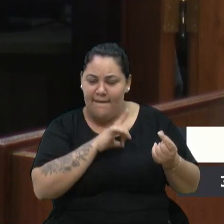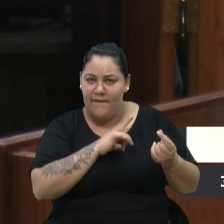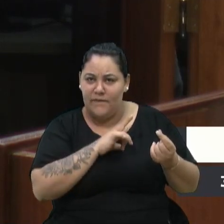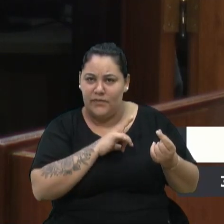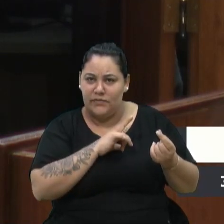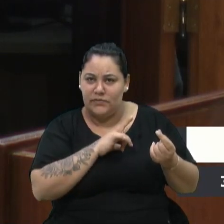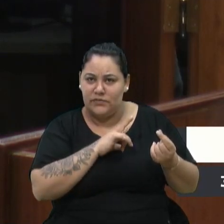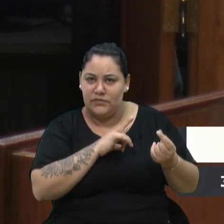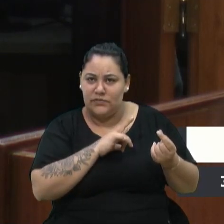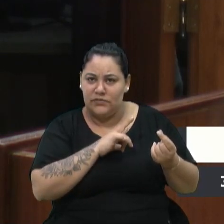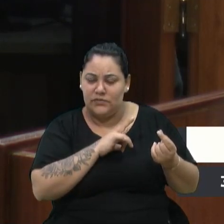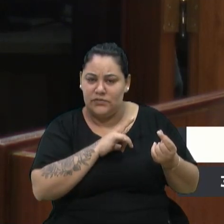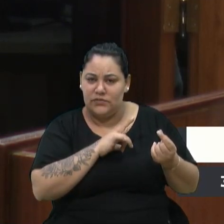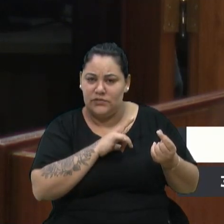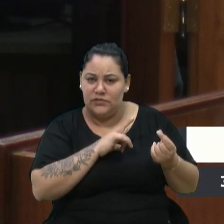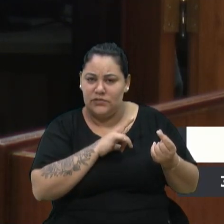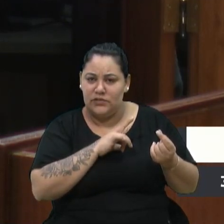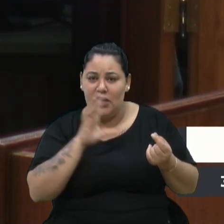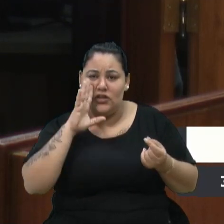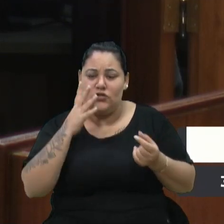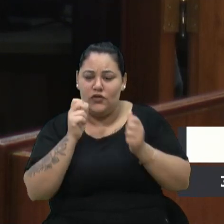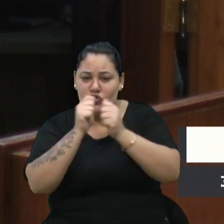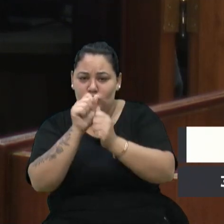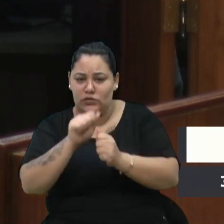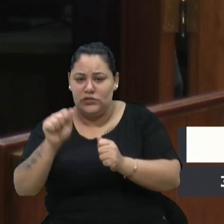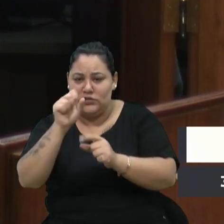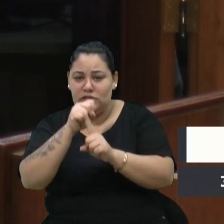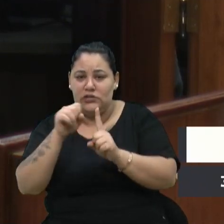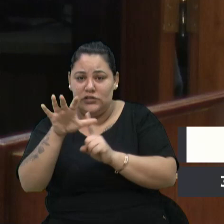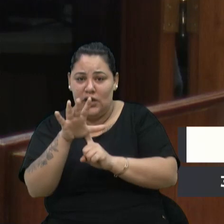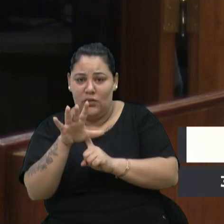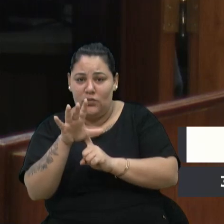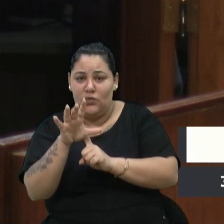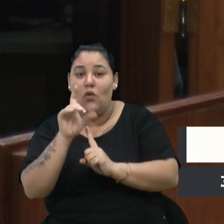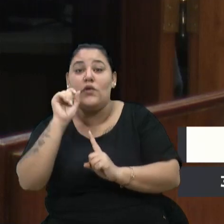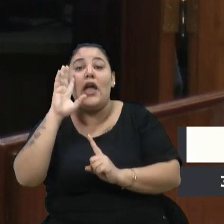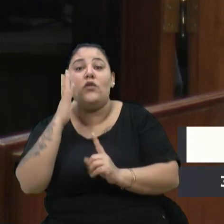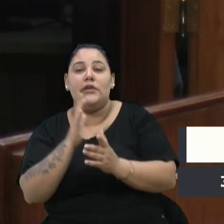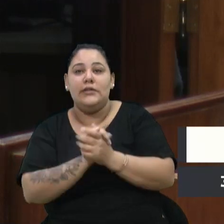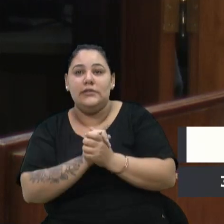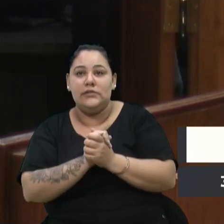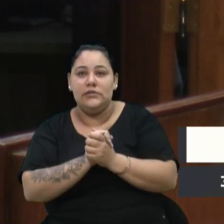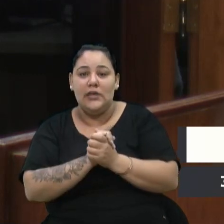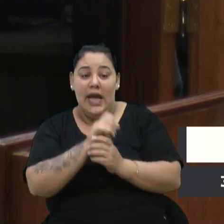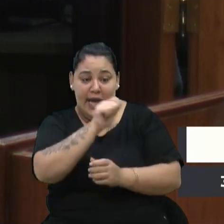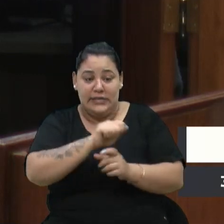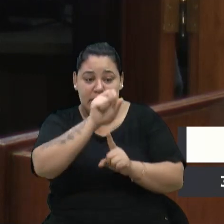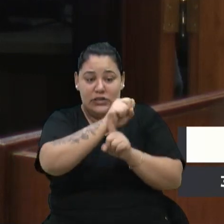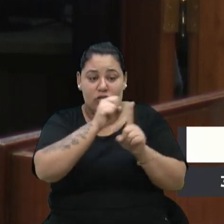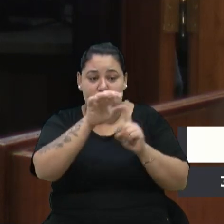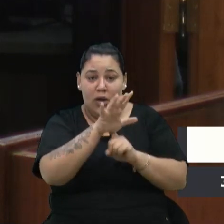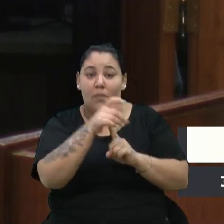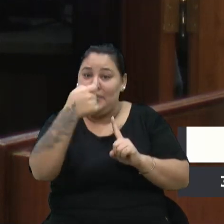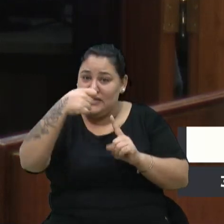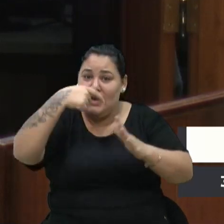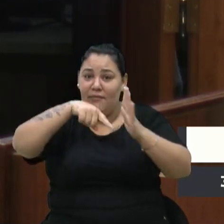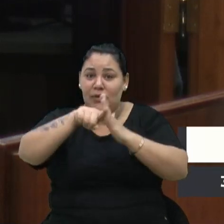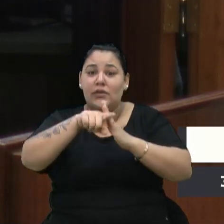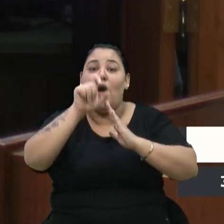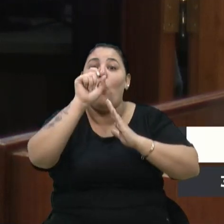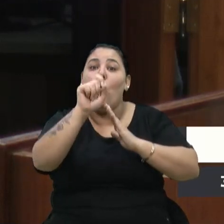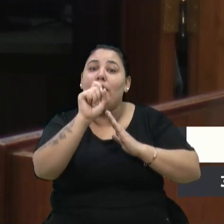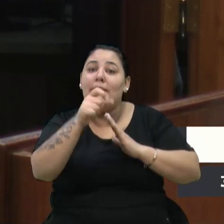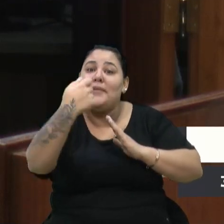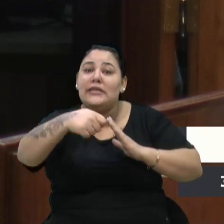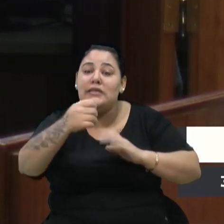para a Fundação de Assistência Social, no mínimo, a Fundação de Assistência Social tem que dizer no que a gente pode ajudar vocês a permanecer